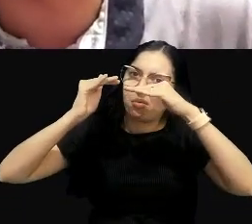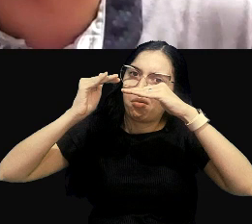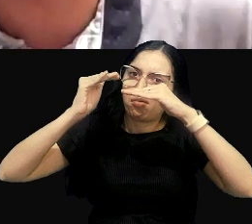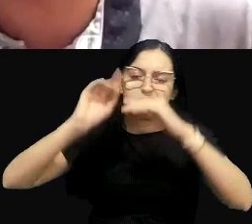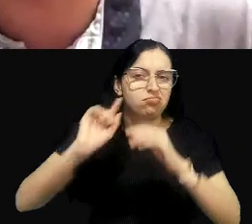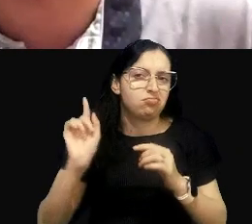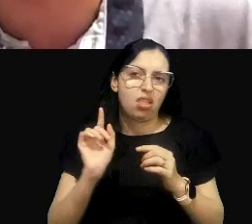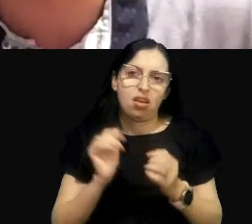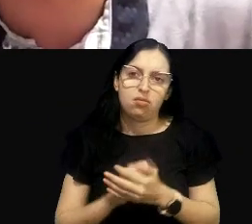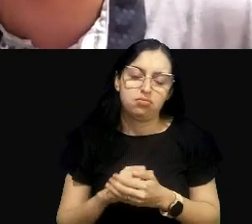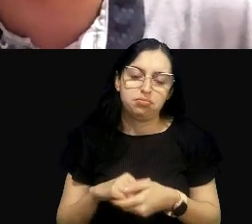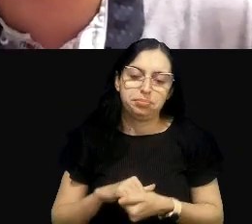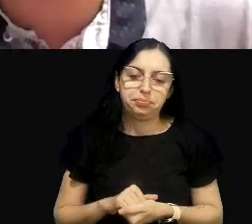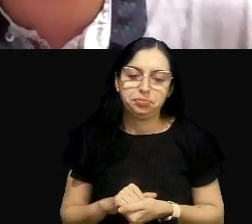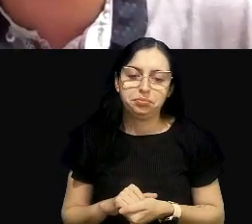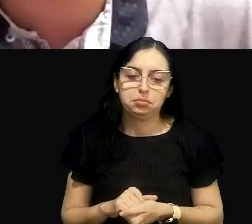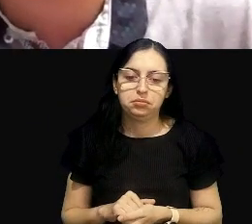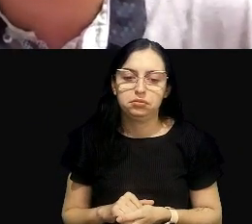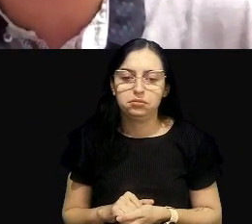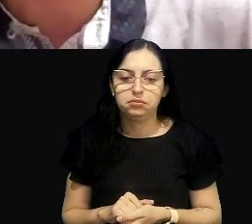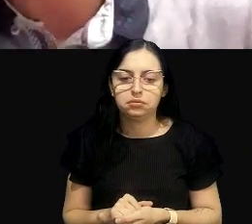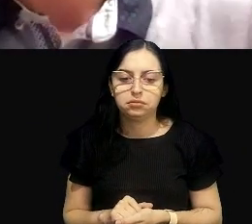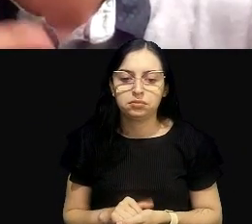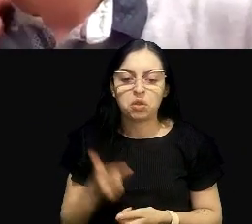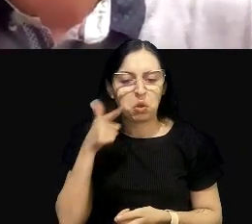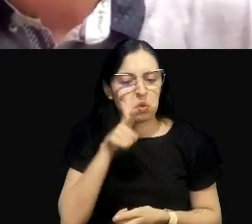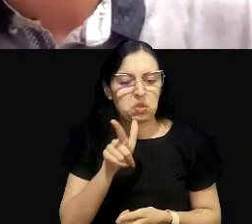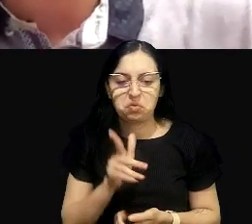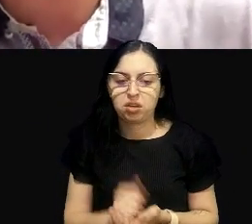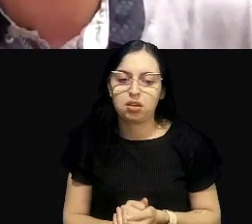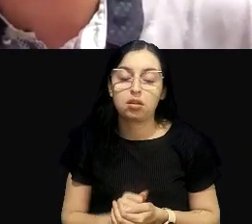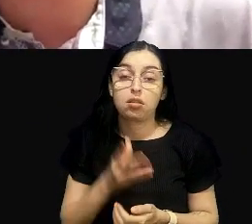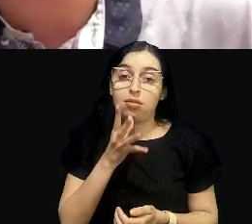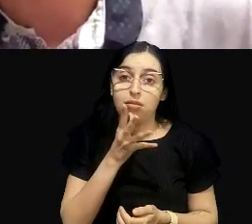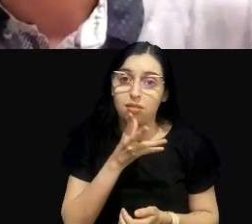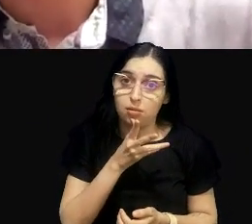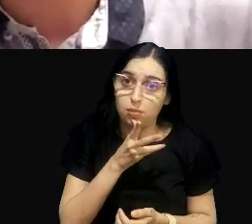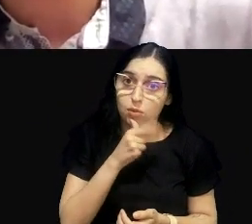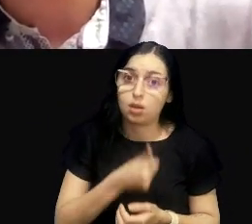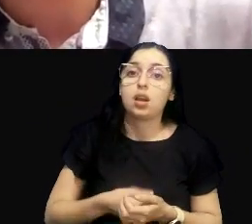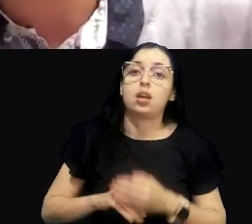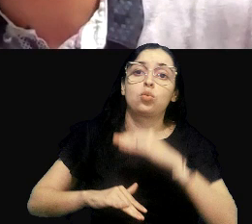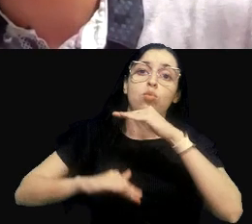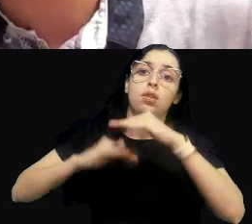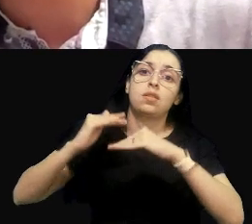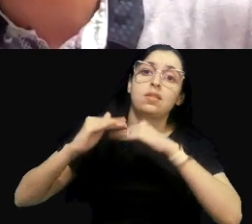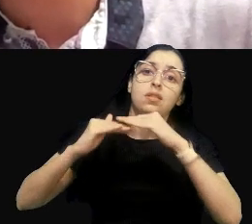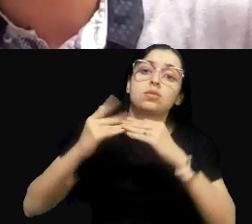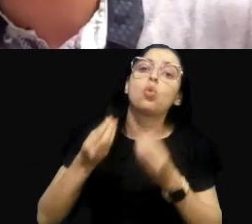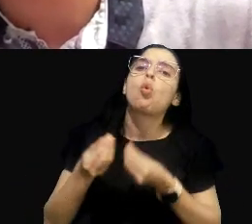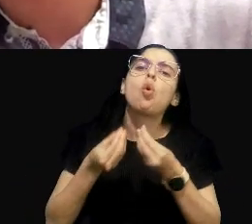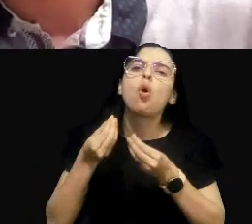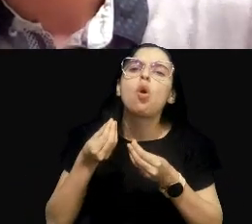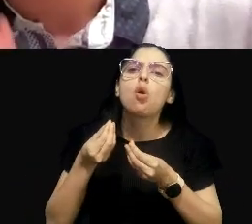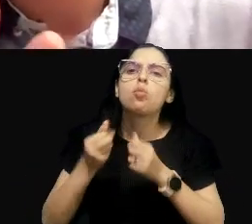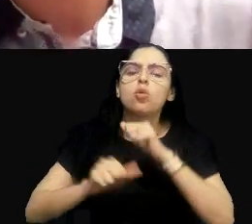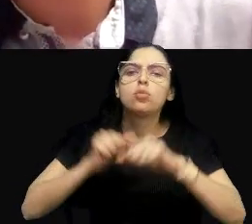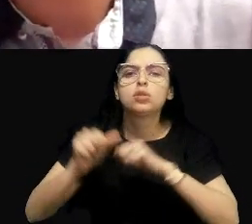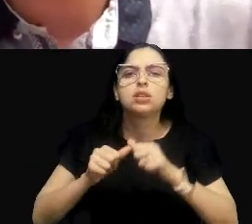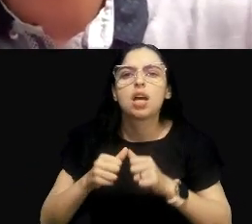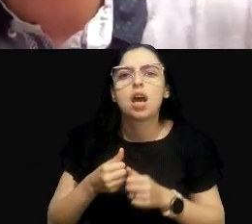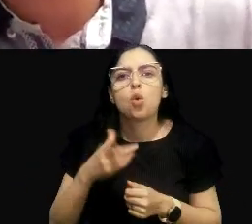de acréscimo populacional. Então, é uma evolução bastante lenta. Então, realisticamente, como que a gente recupera o dano ambiental?